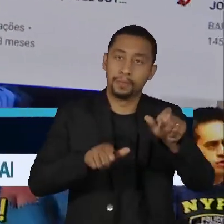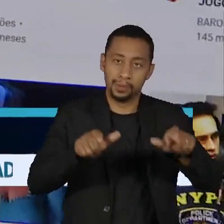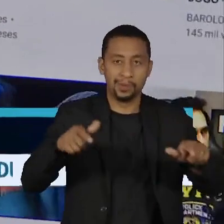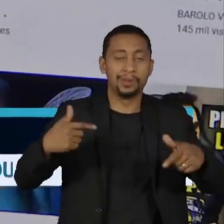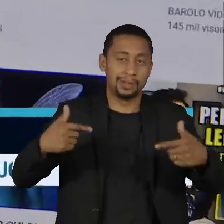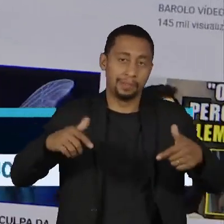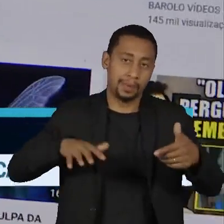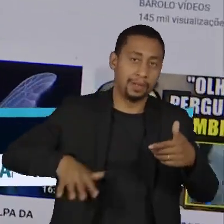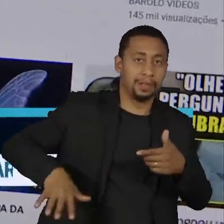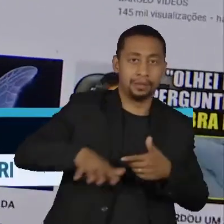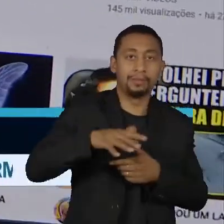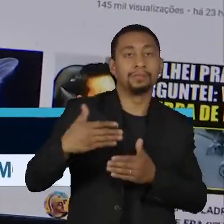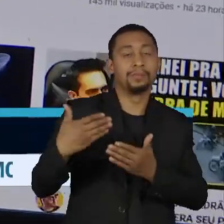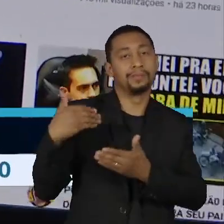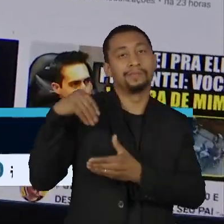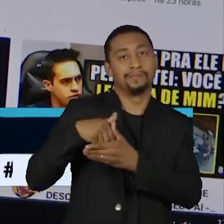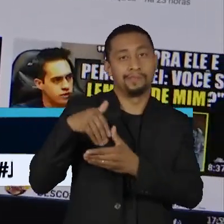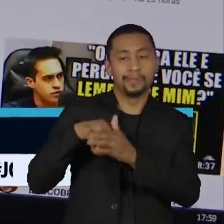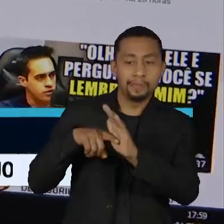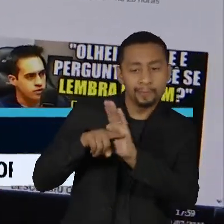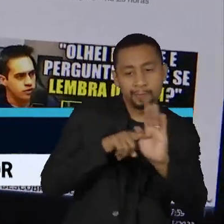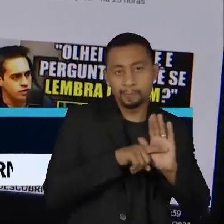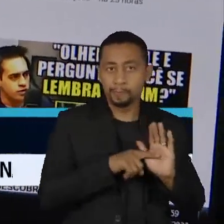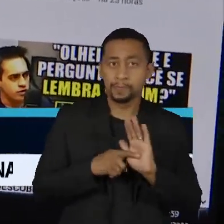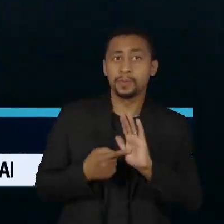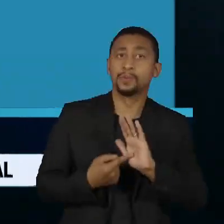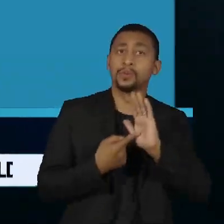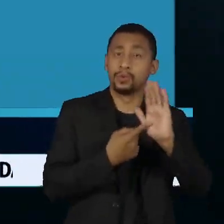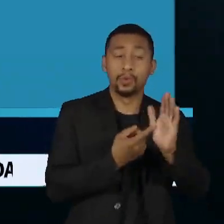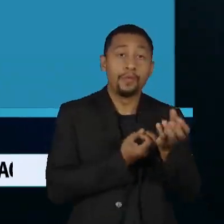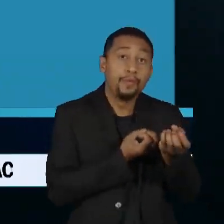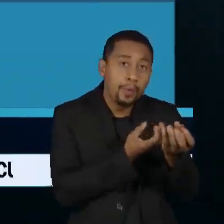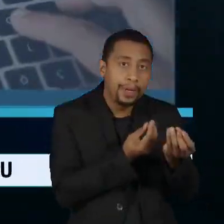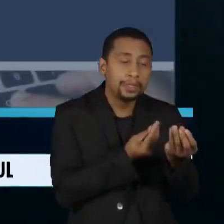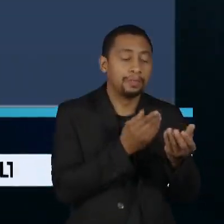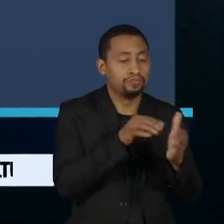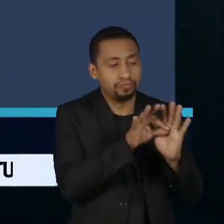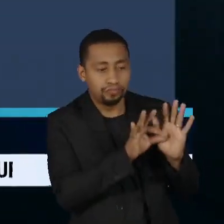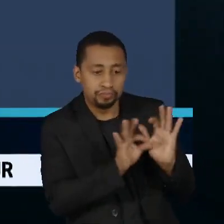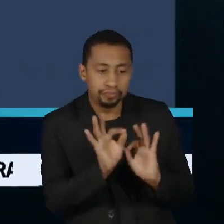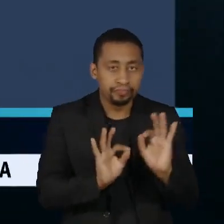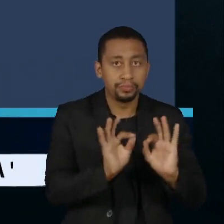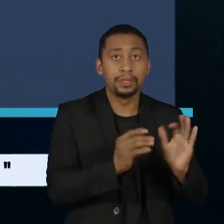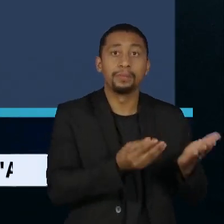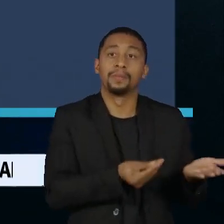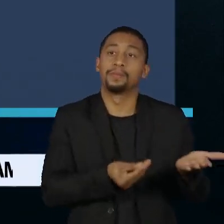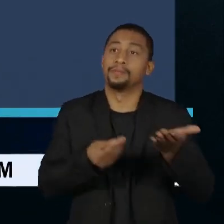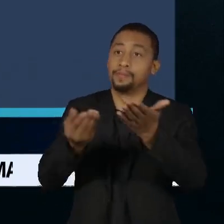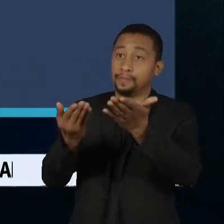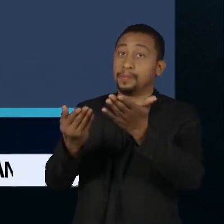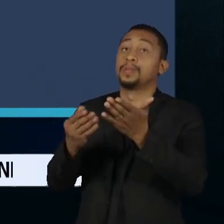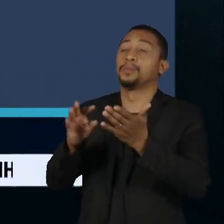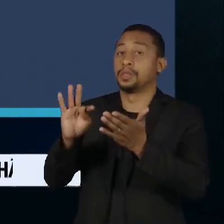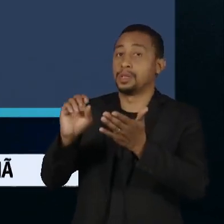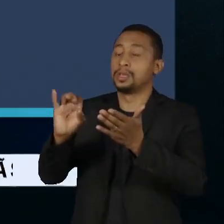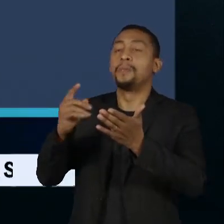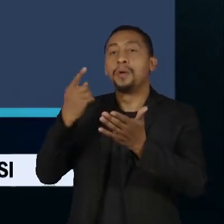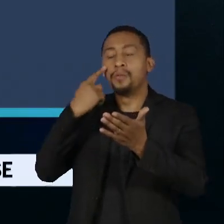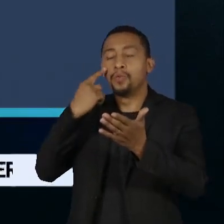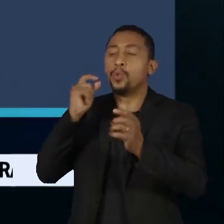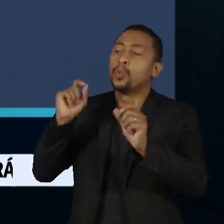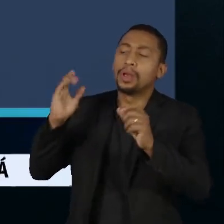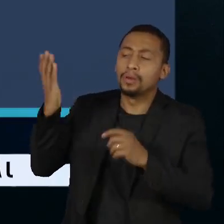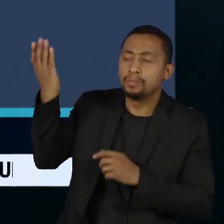Brasileiros reúne os requisitos necessários para os tribunais superiores reconhecerem as fake news. Presença de